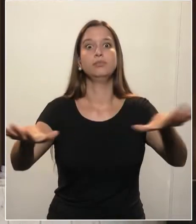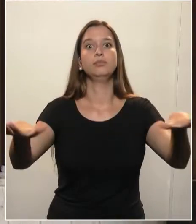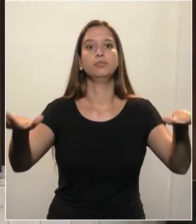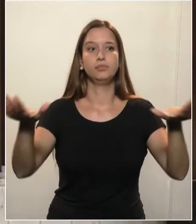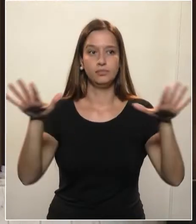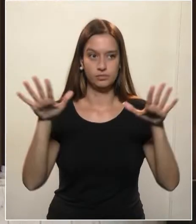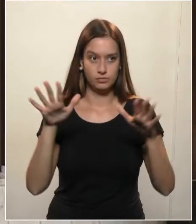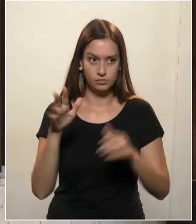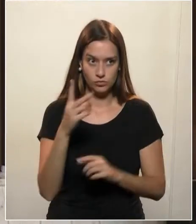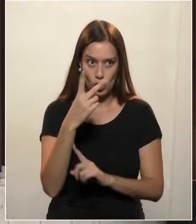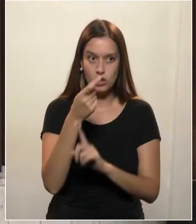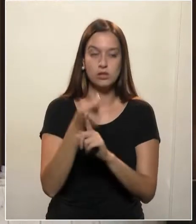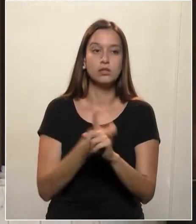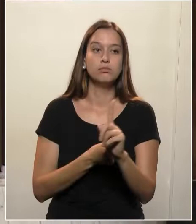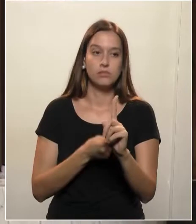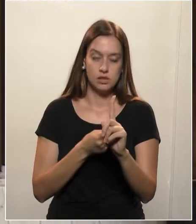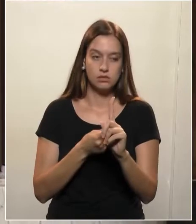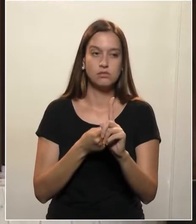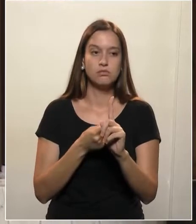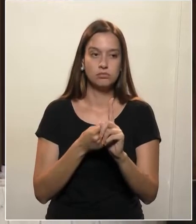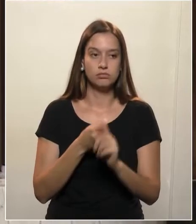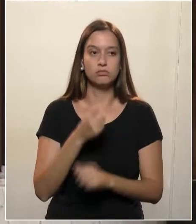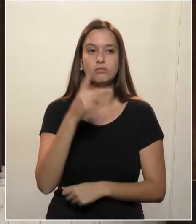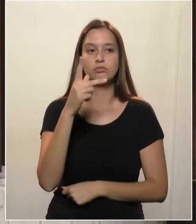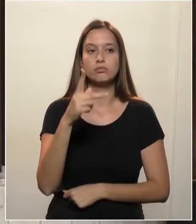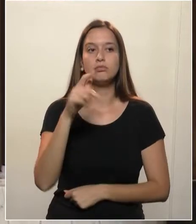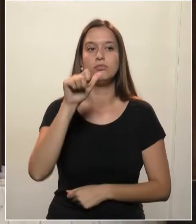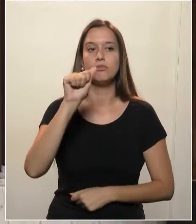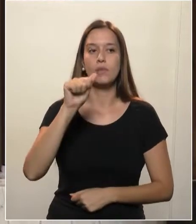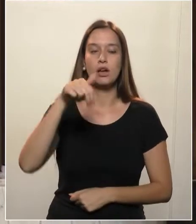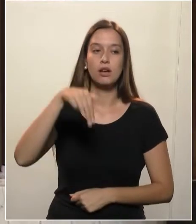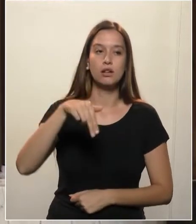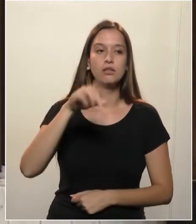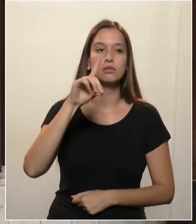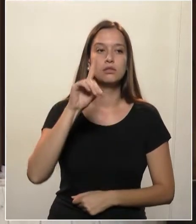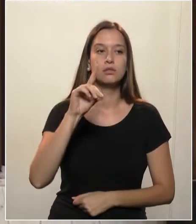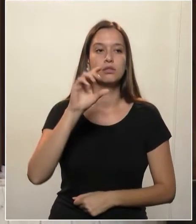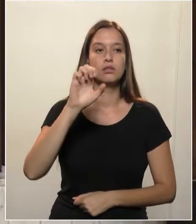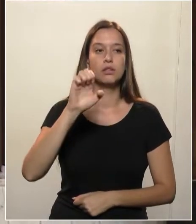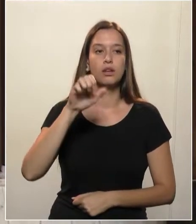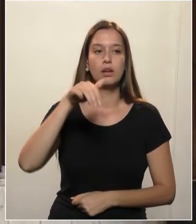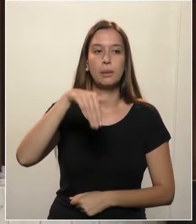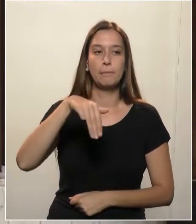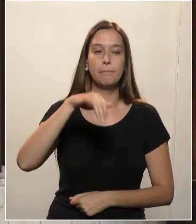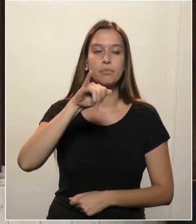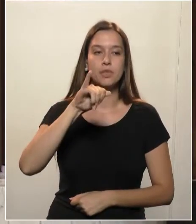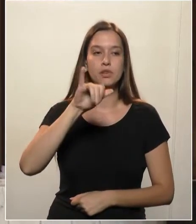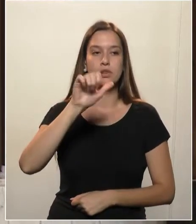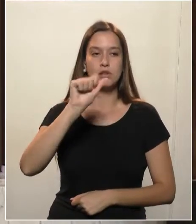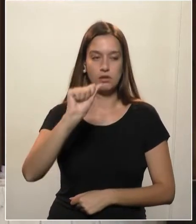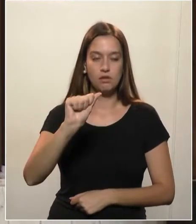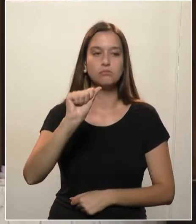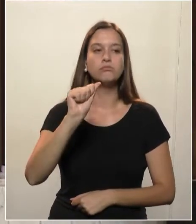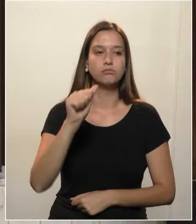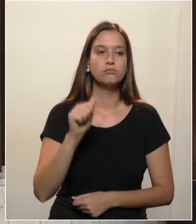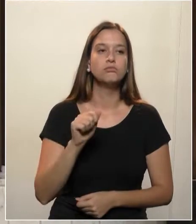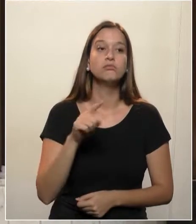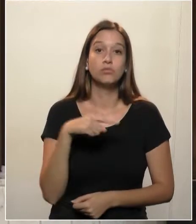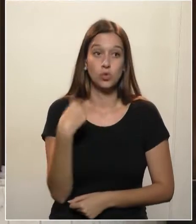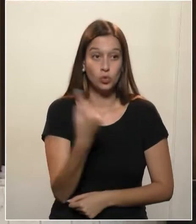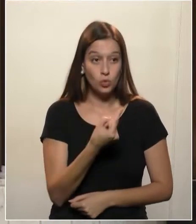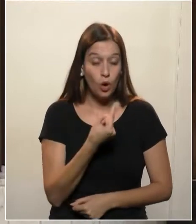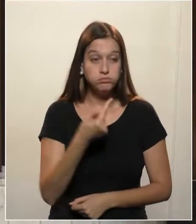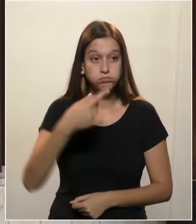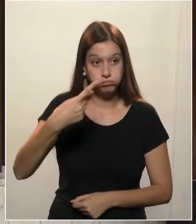pandemia e que nós que estamos aqui exatamente do outro lado do mundo, nós estamos nos